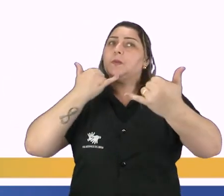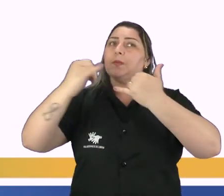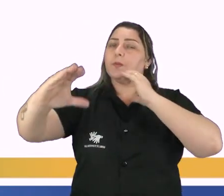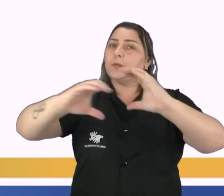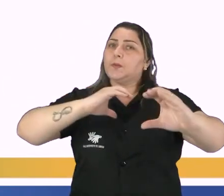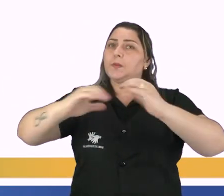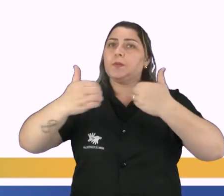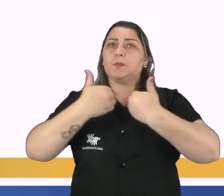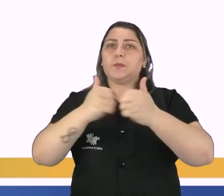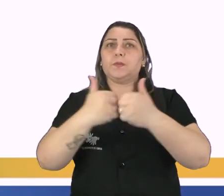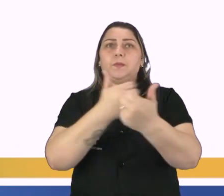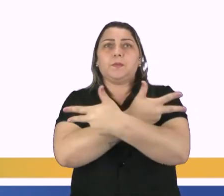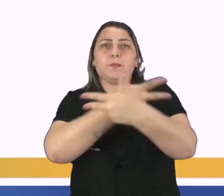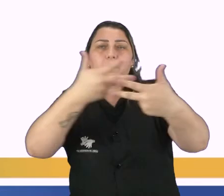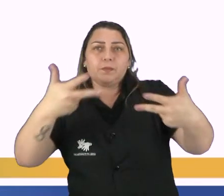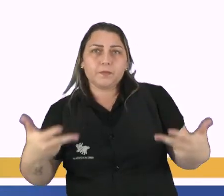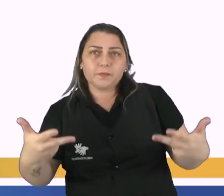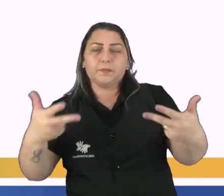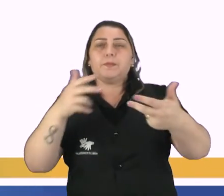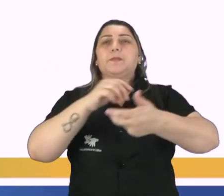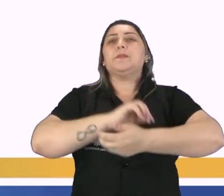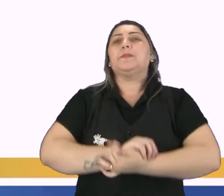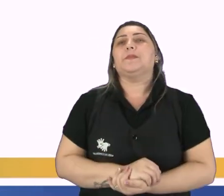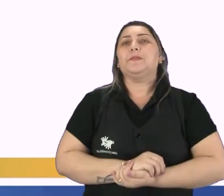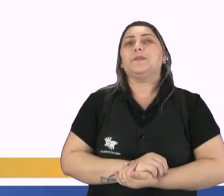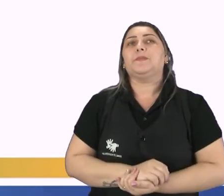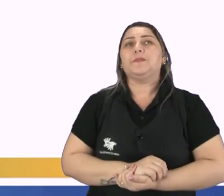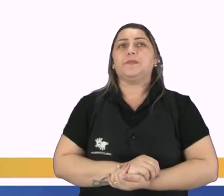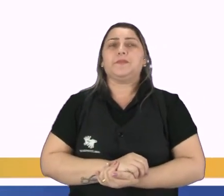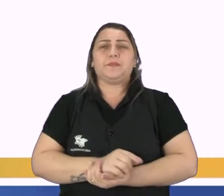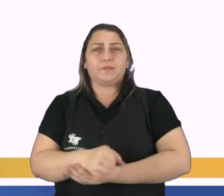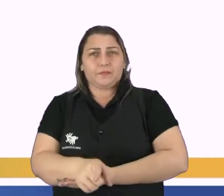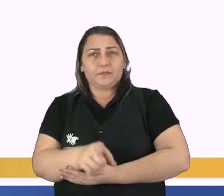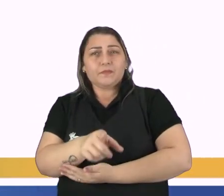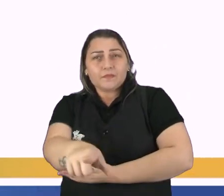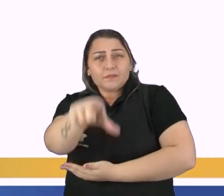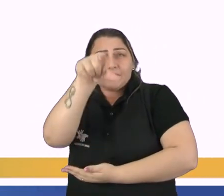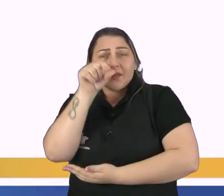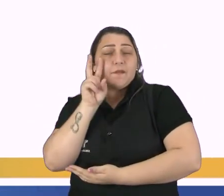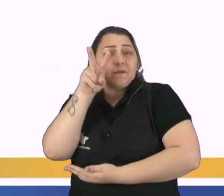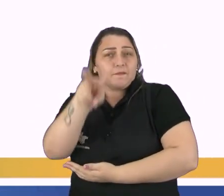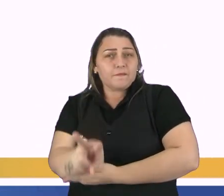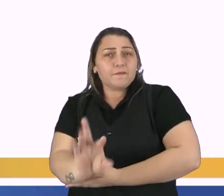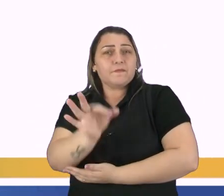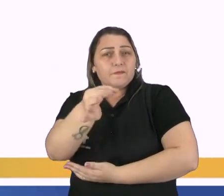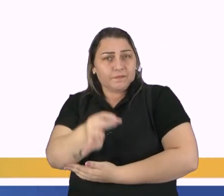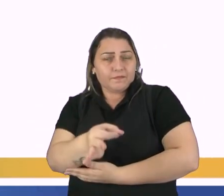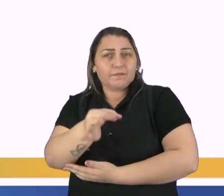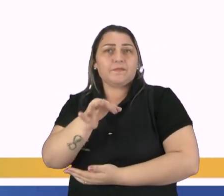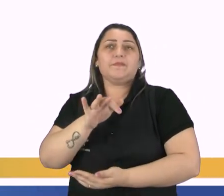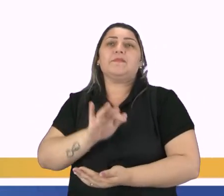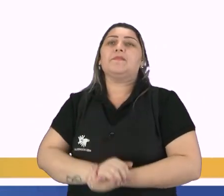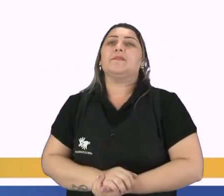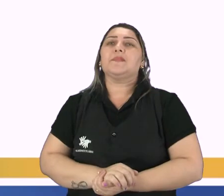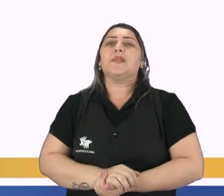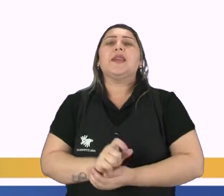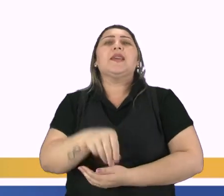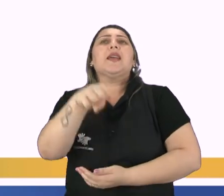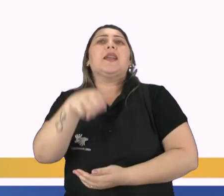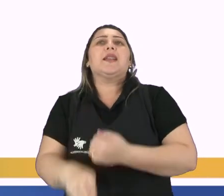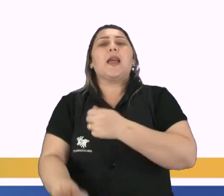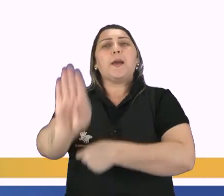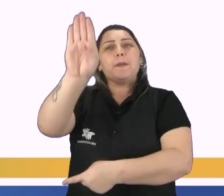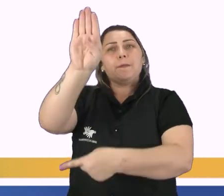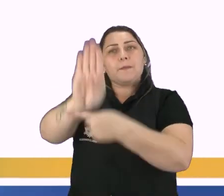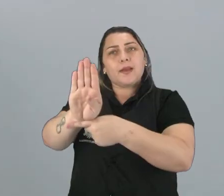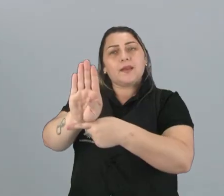desenvolvimento das telecomunicações e transportes. E aí, fez a sua escolha, viu qual a alternativa que está certa? Então, quem disse que a